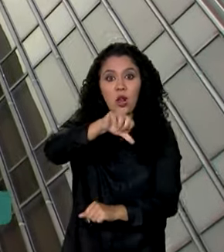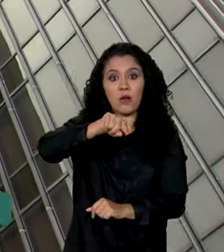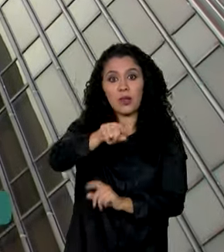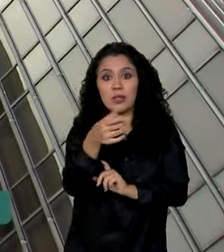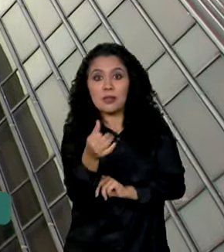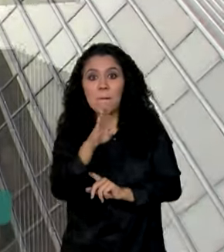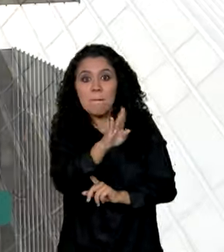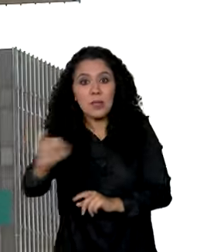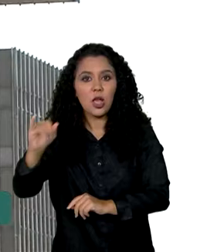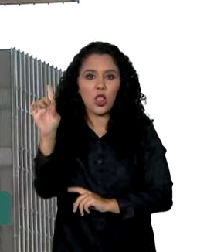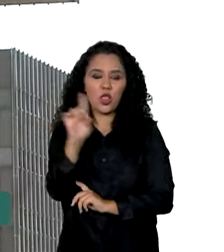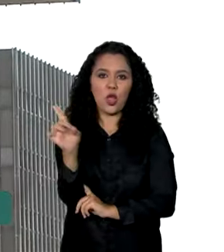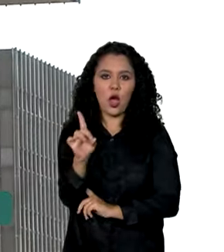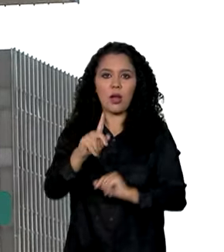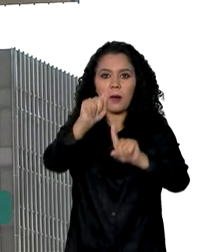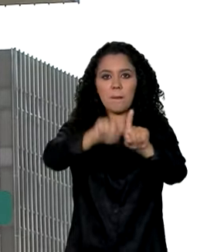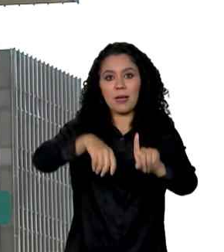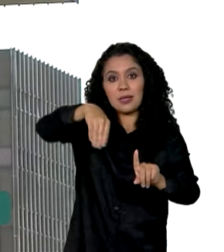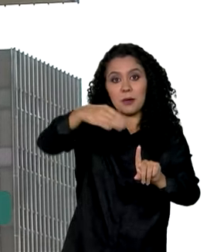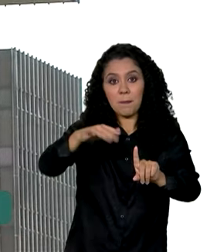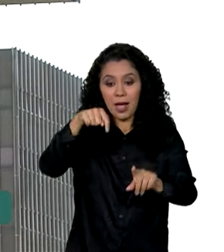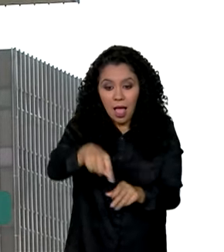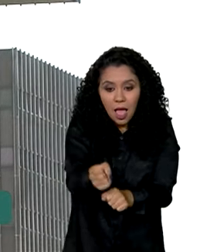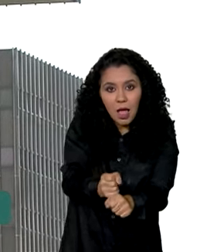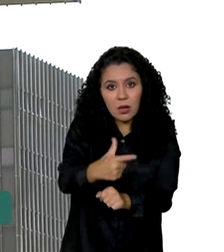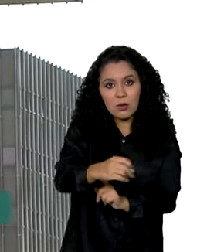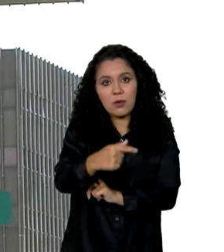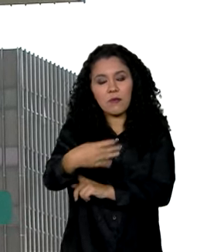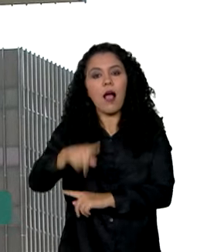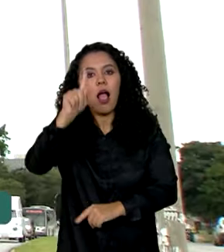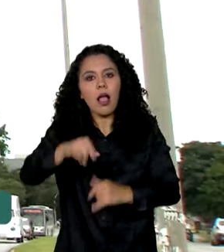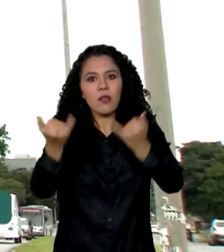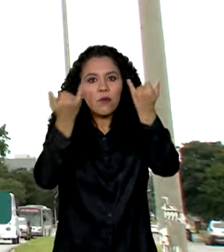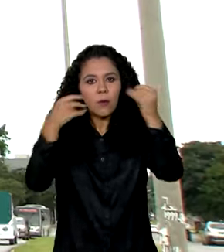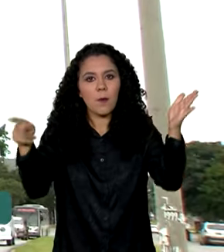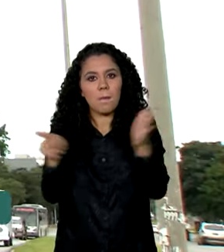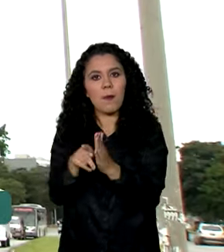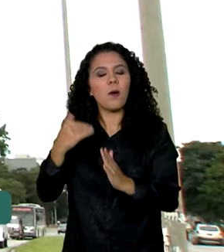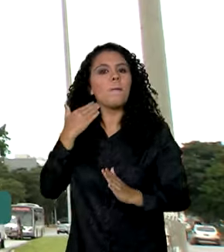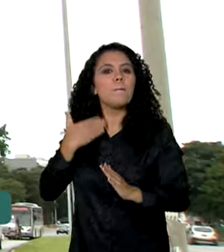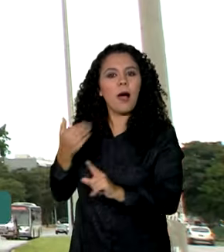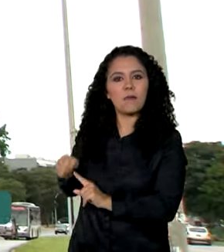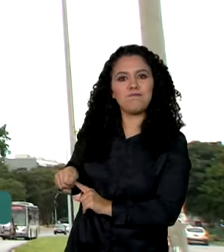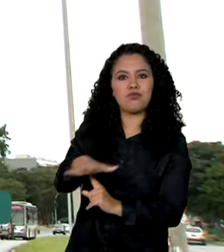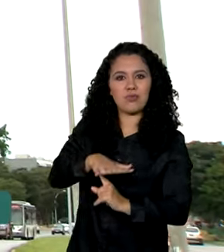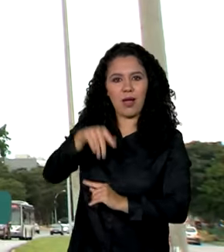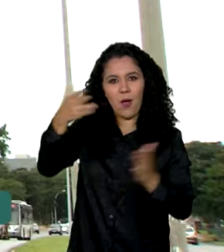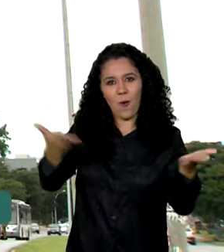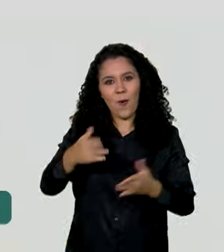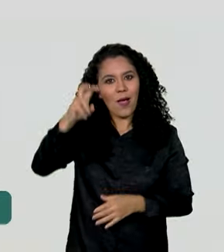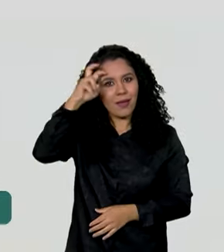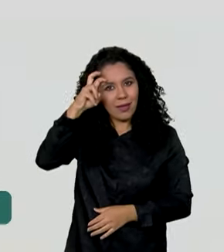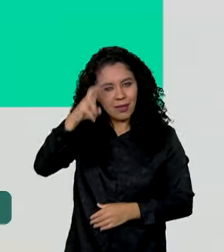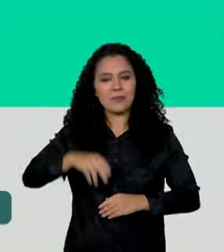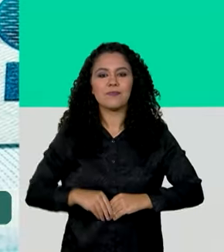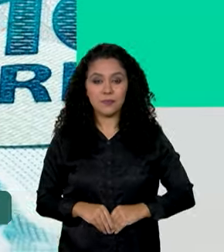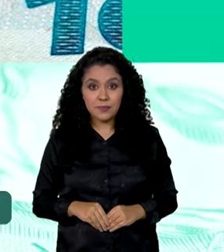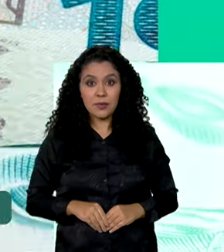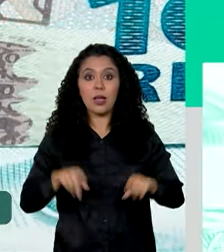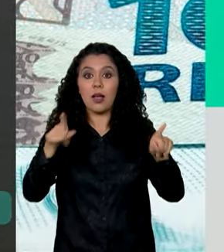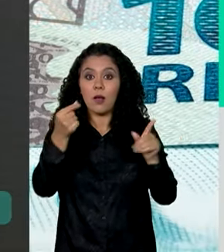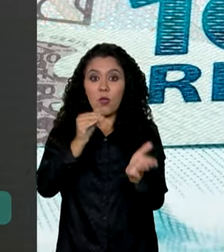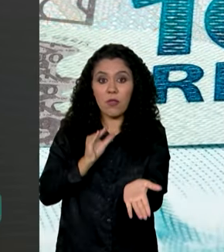bilhões de dólares em março deste ano, segundo dados divulgados pelo Banco Central nesta quinta-feira. O